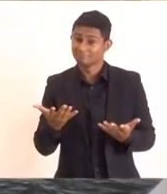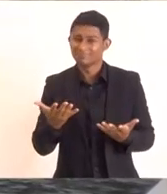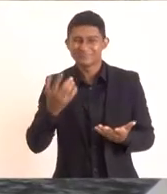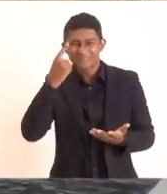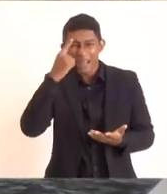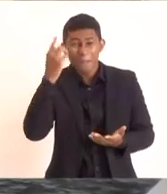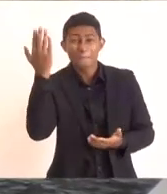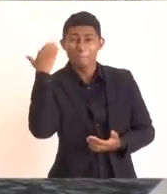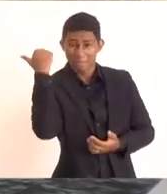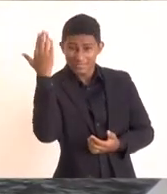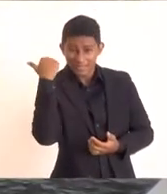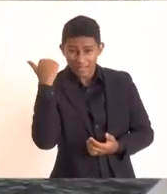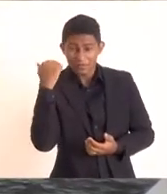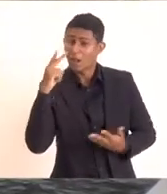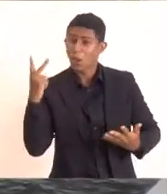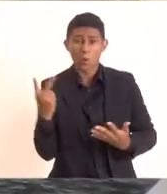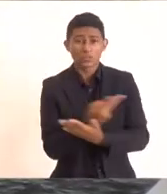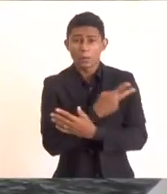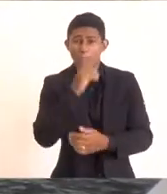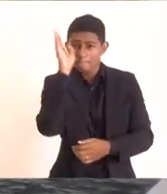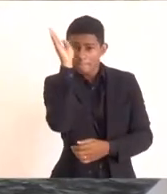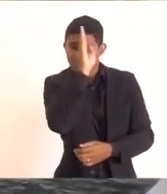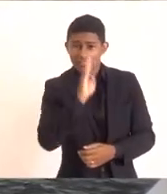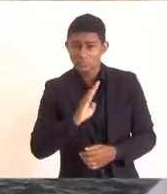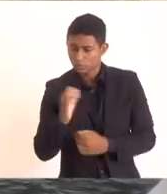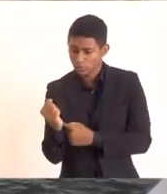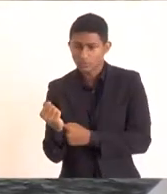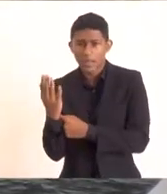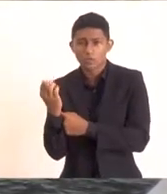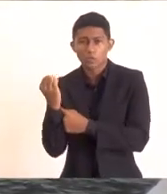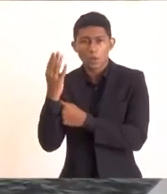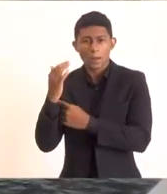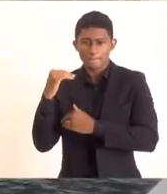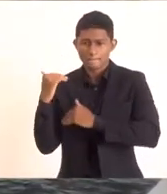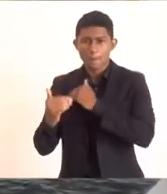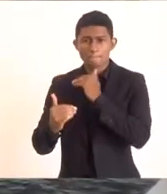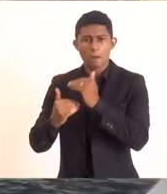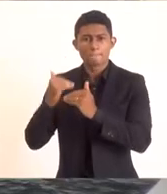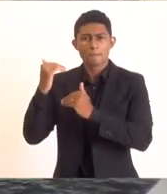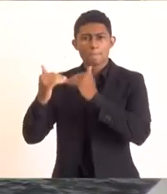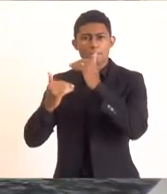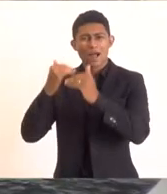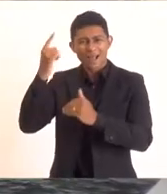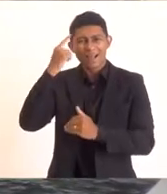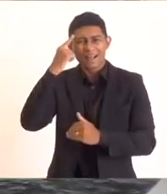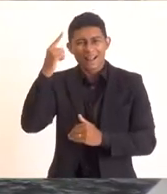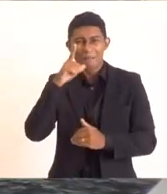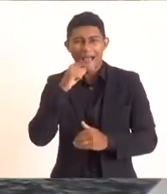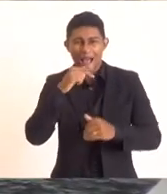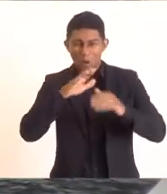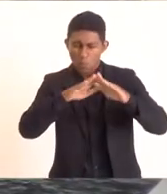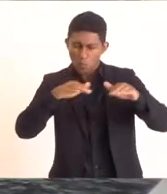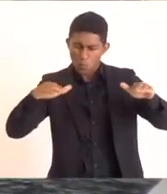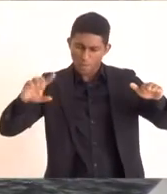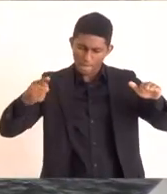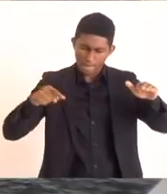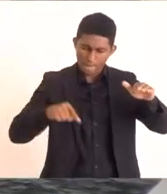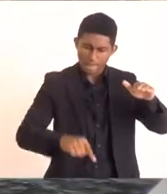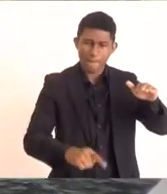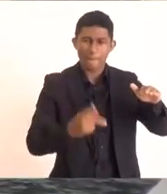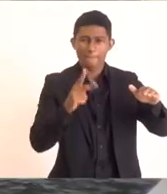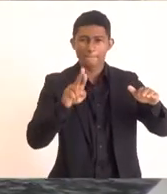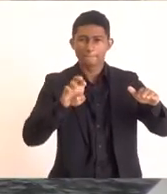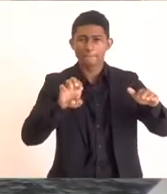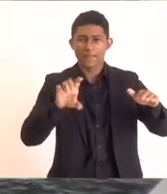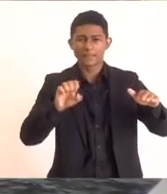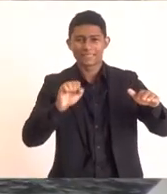que o Brasil tivesse tecnologia em águas profundas e do pré-sal. O antigo Conselho Nacional do